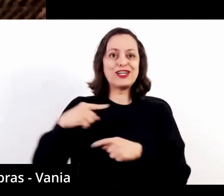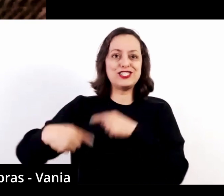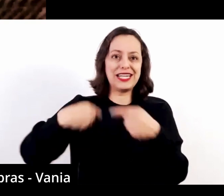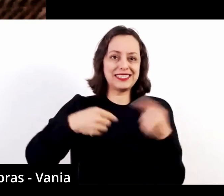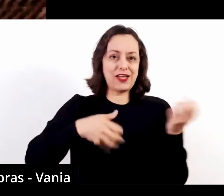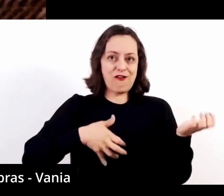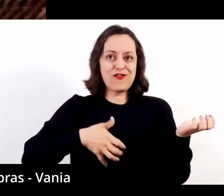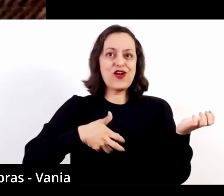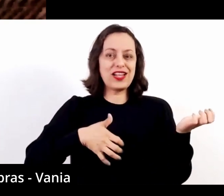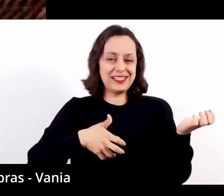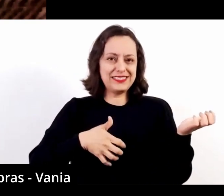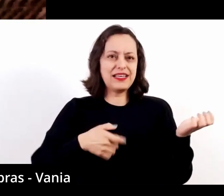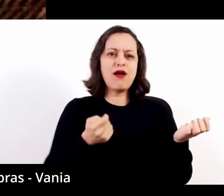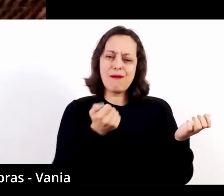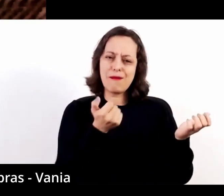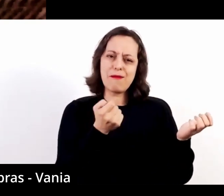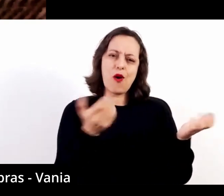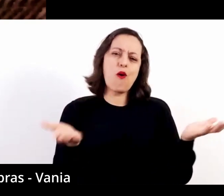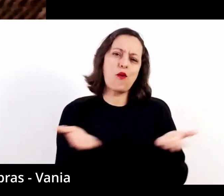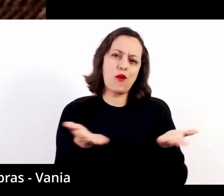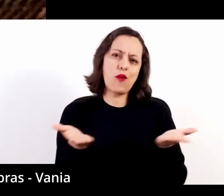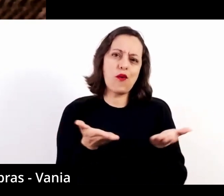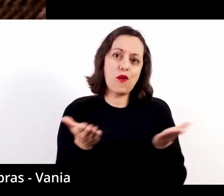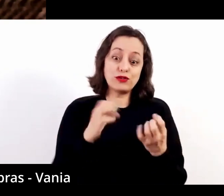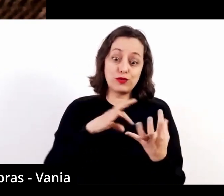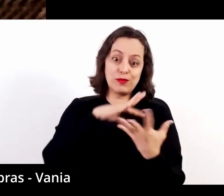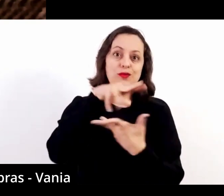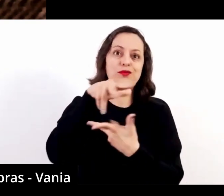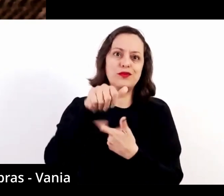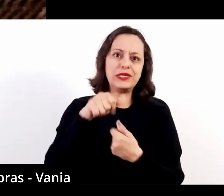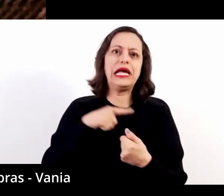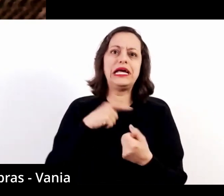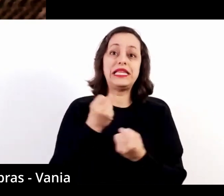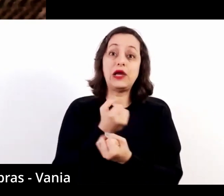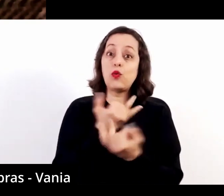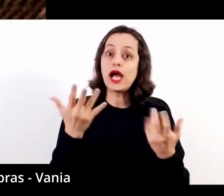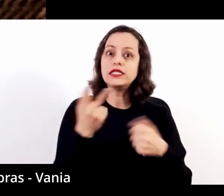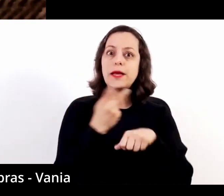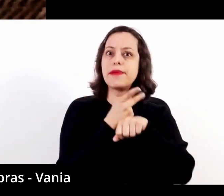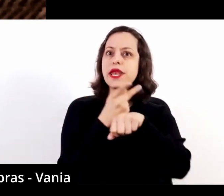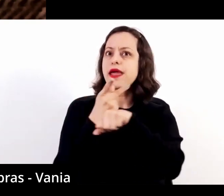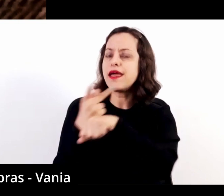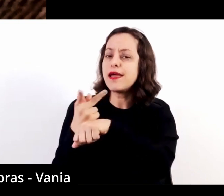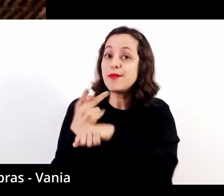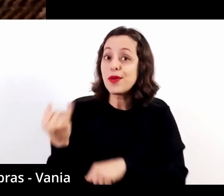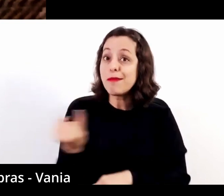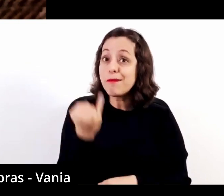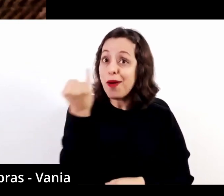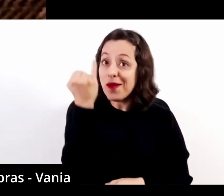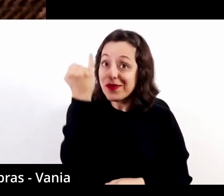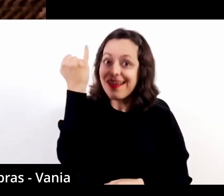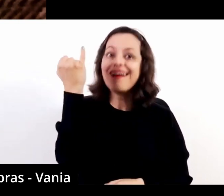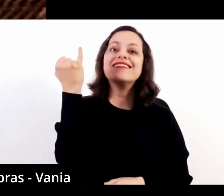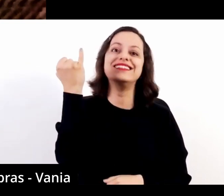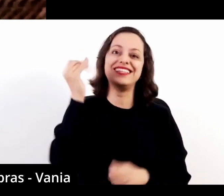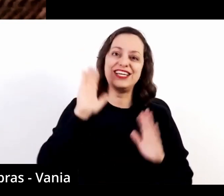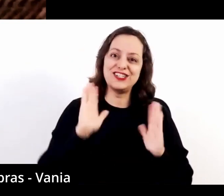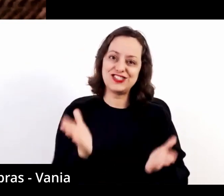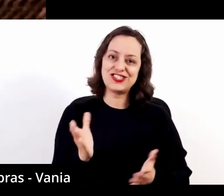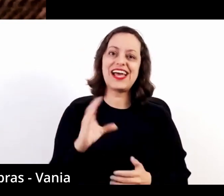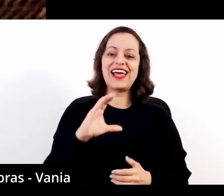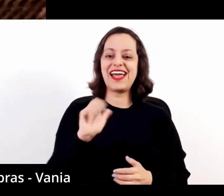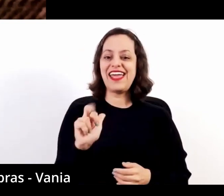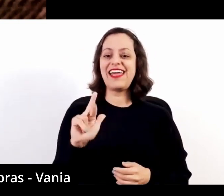violonistas. Poucos violonistas hoje no mundo têm a quantidade de prêmios e da importância dos prêmios